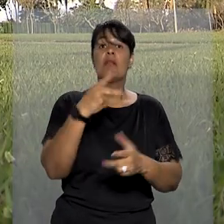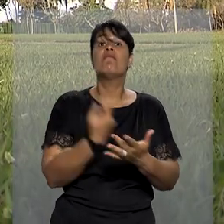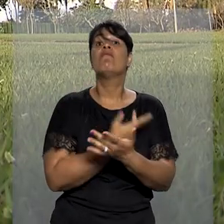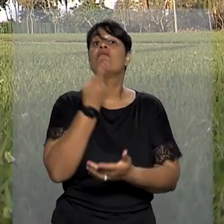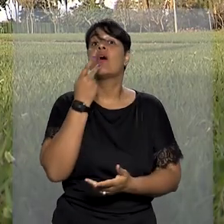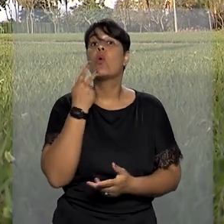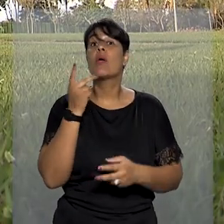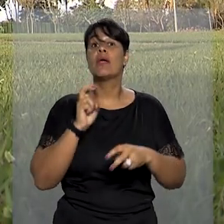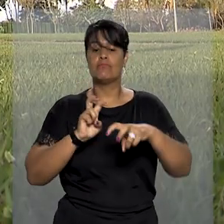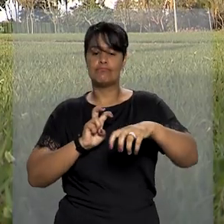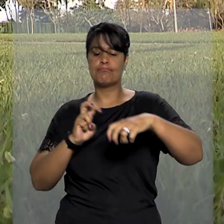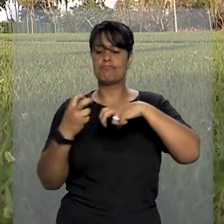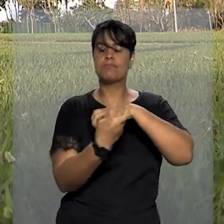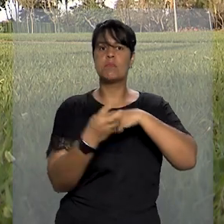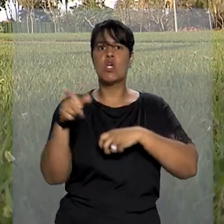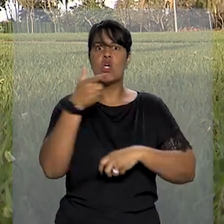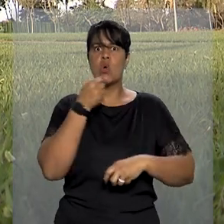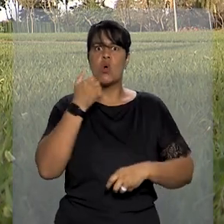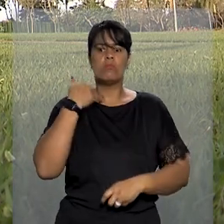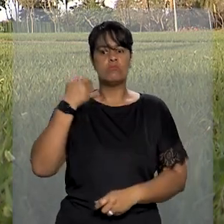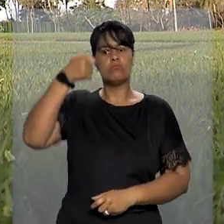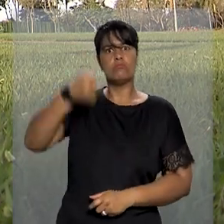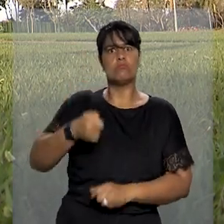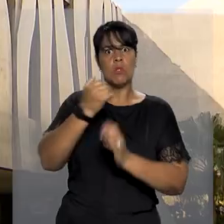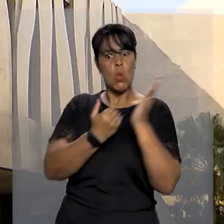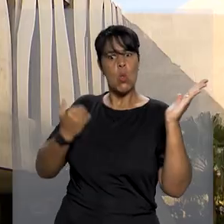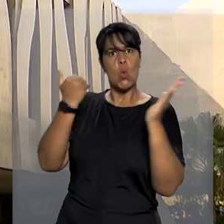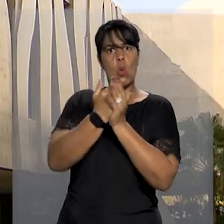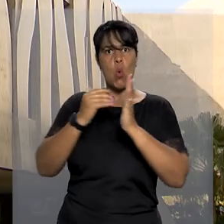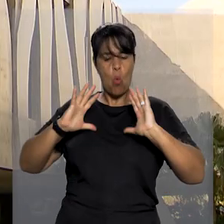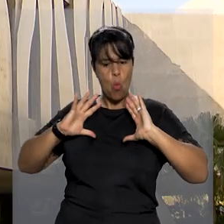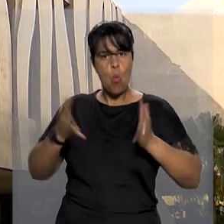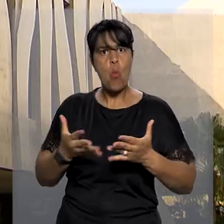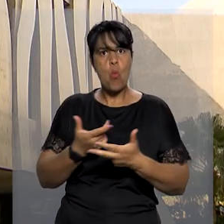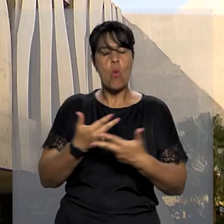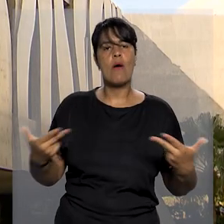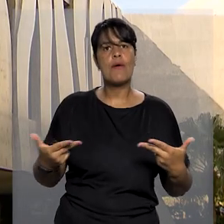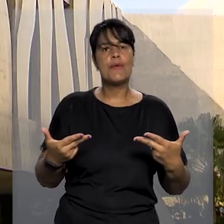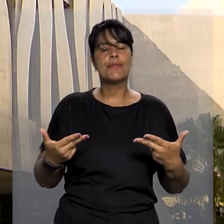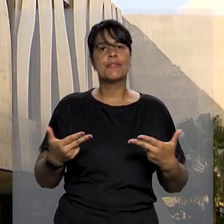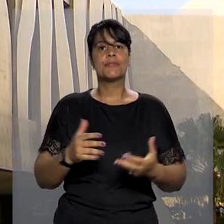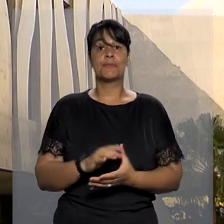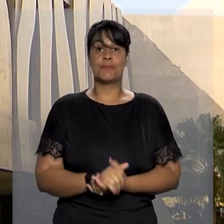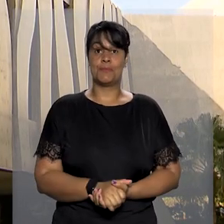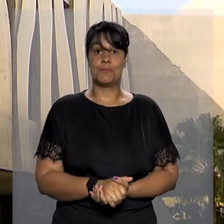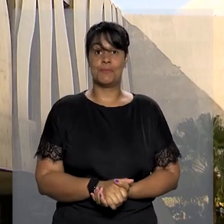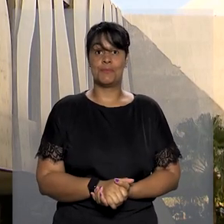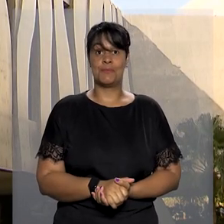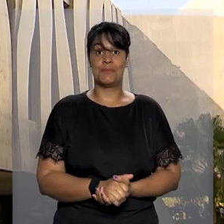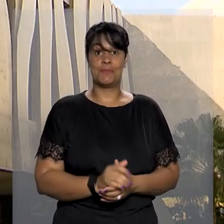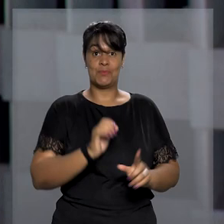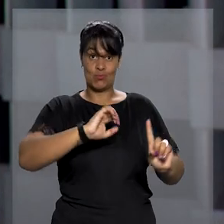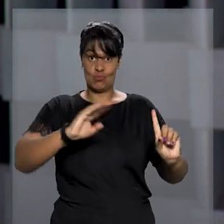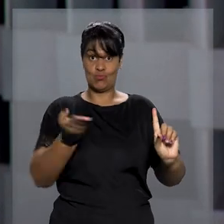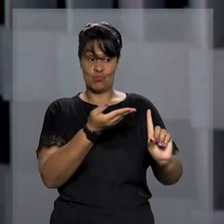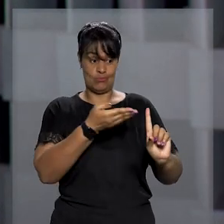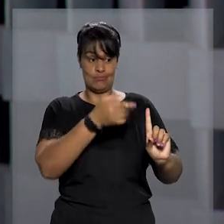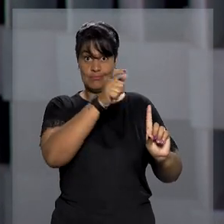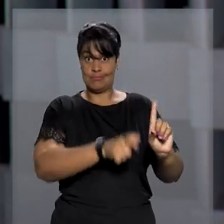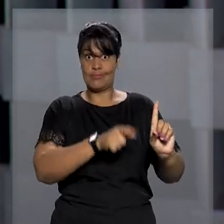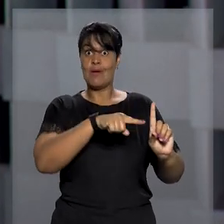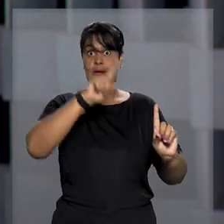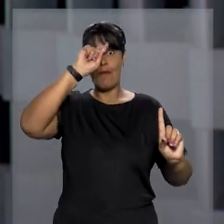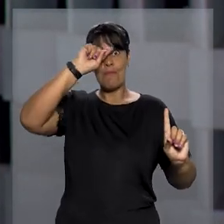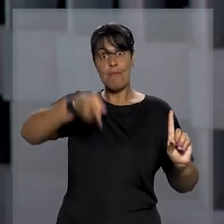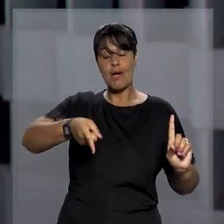durante a sessão do júri, o comportamento do magistrado extrapolou os limites legais na fase de inquirição judicial. O réu